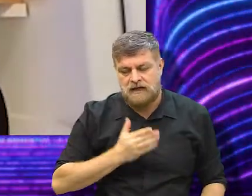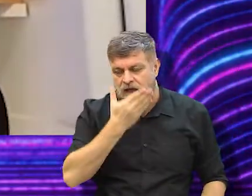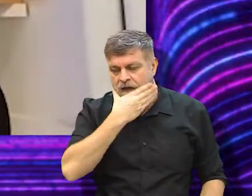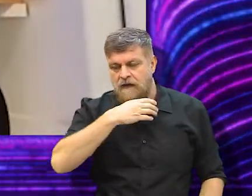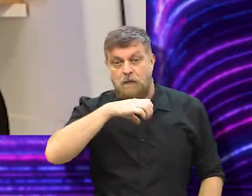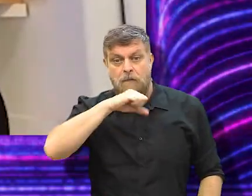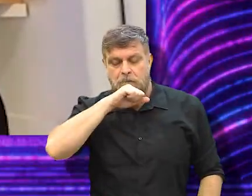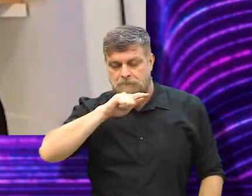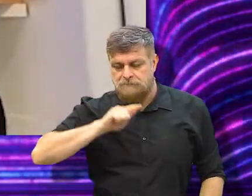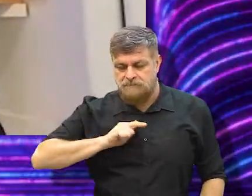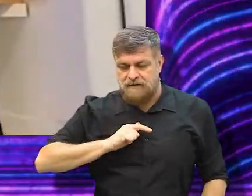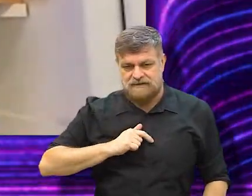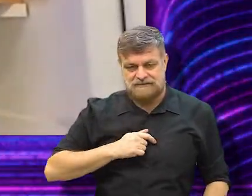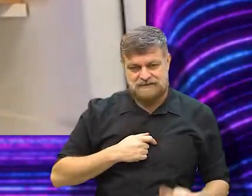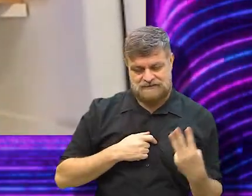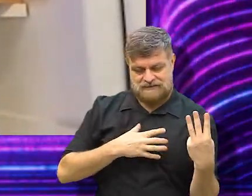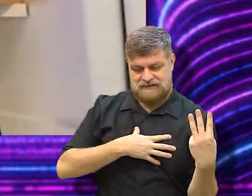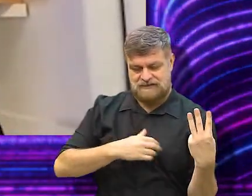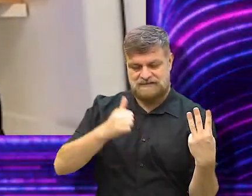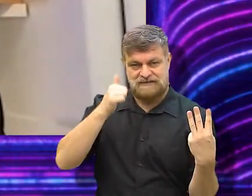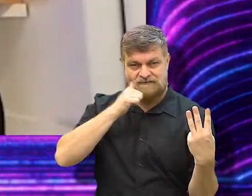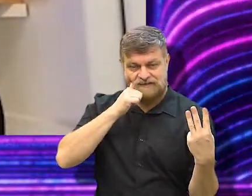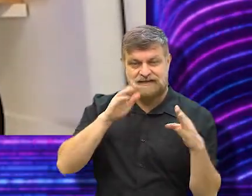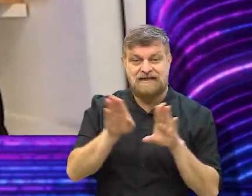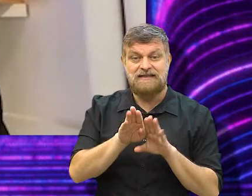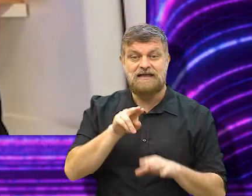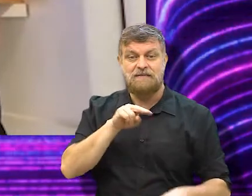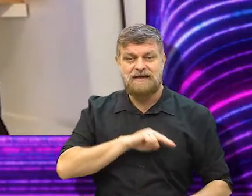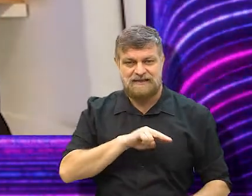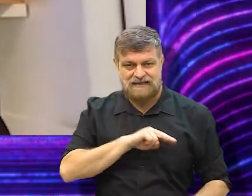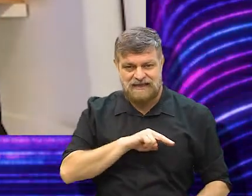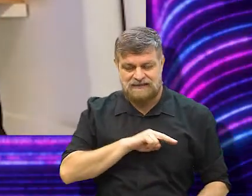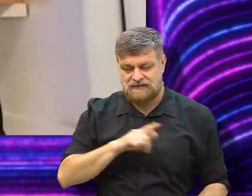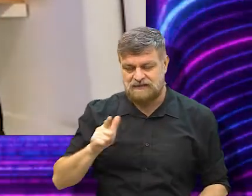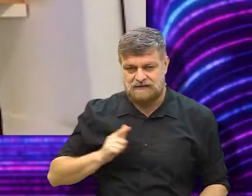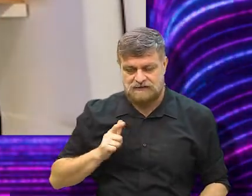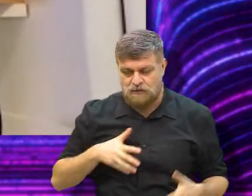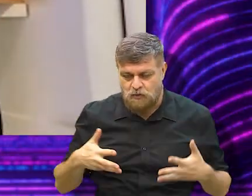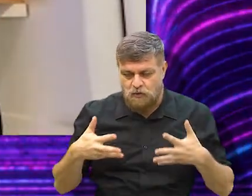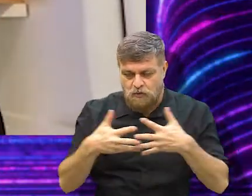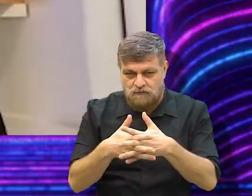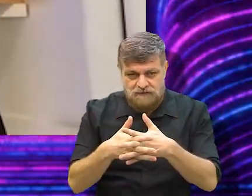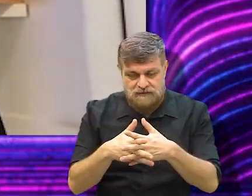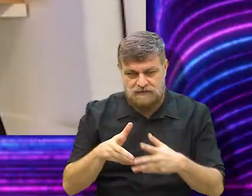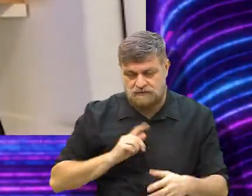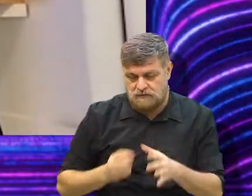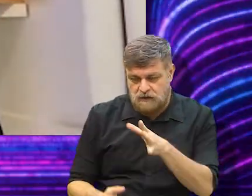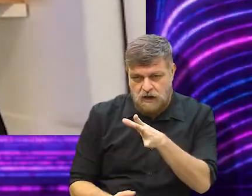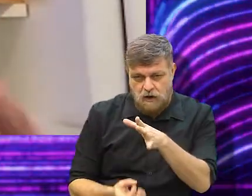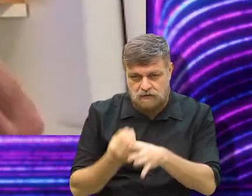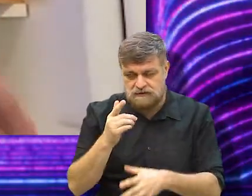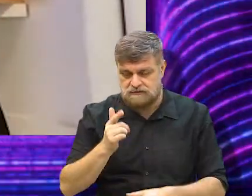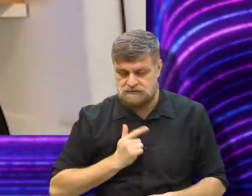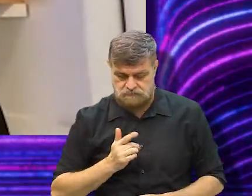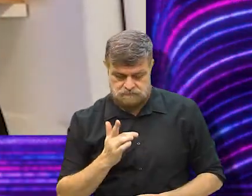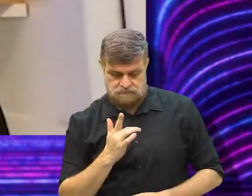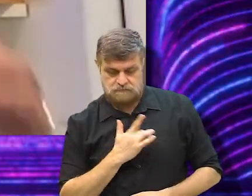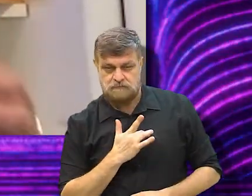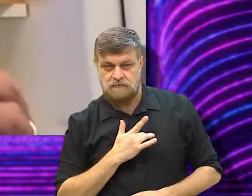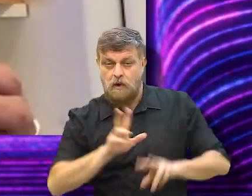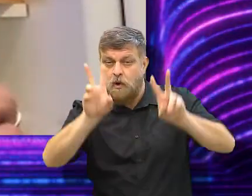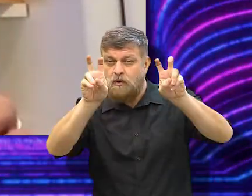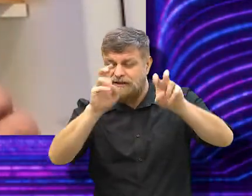paizão, protagonista pelas suas três filhas e neta. Tanto é que o conflito, eu diria, básico e existencial do